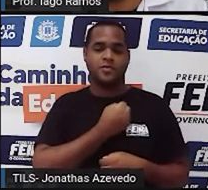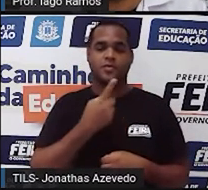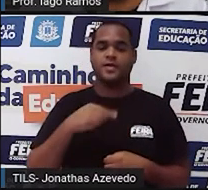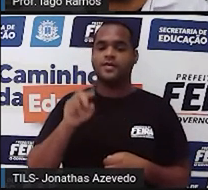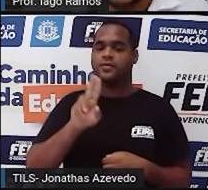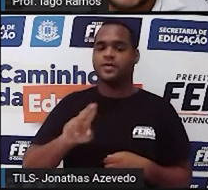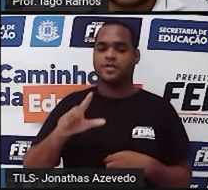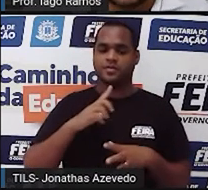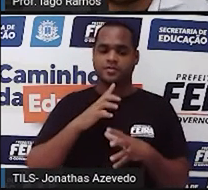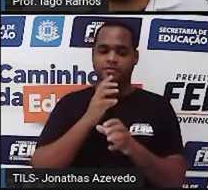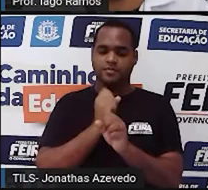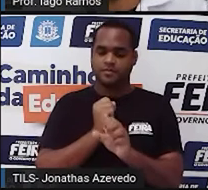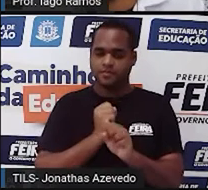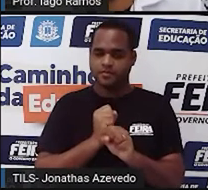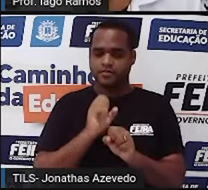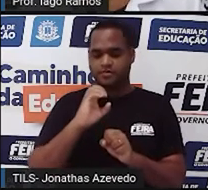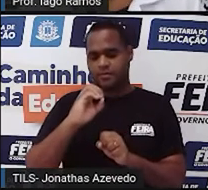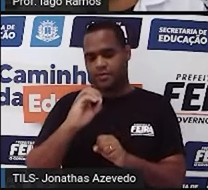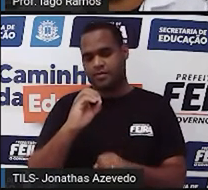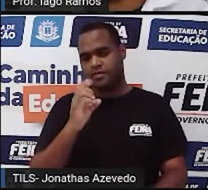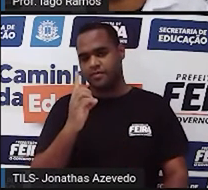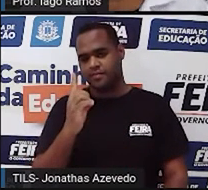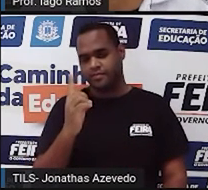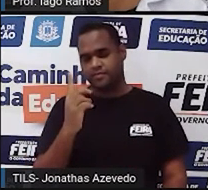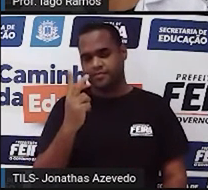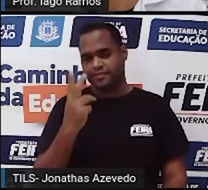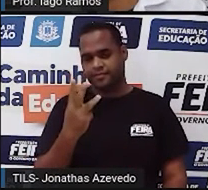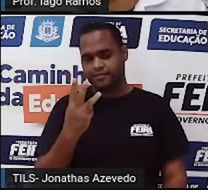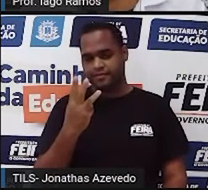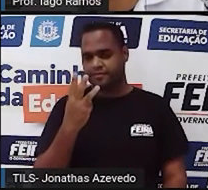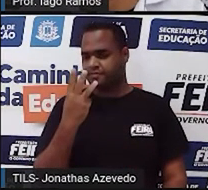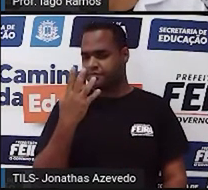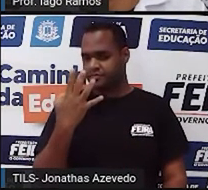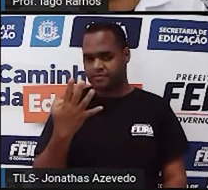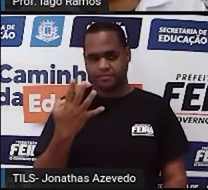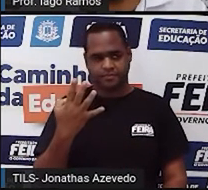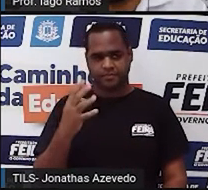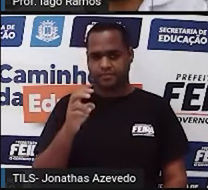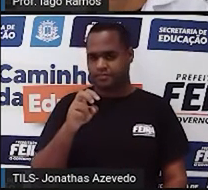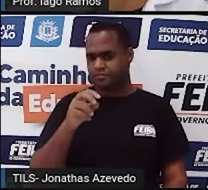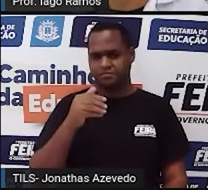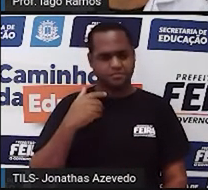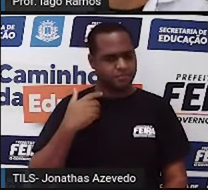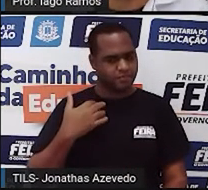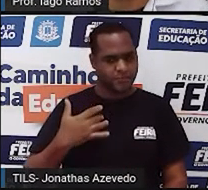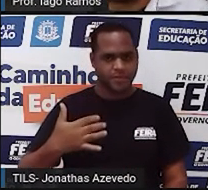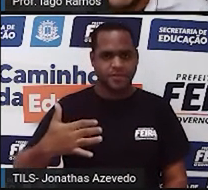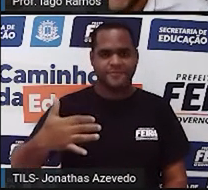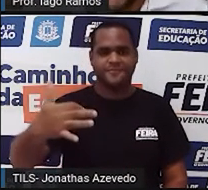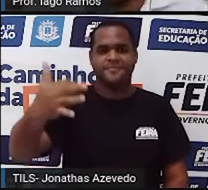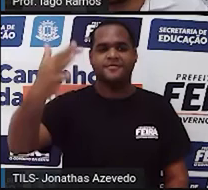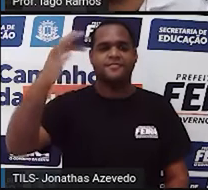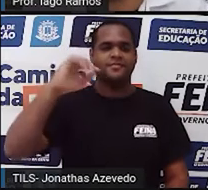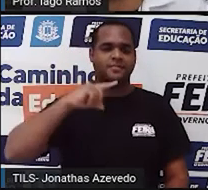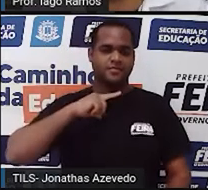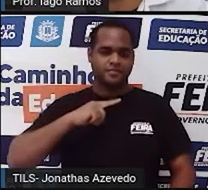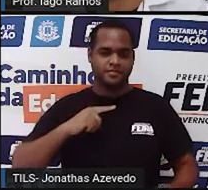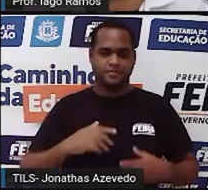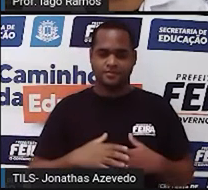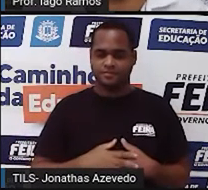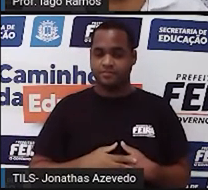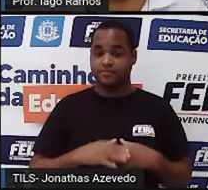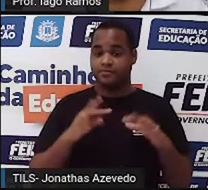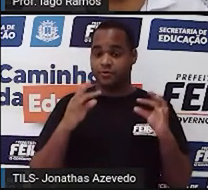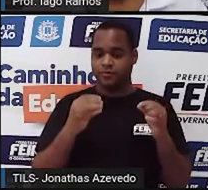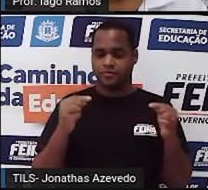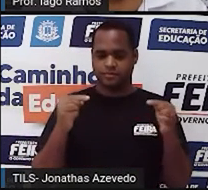o 0, o 1, o 2, o 3, o 4 e por aí vai. Todos eles